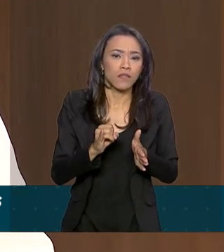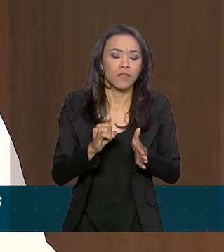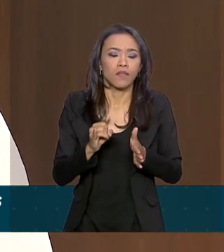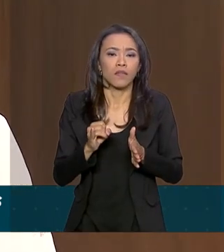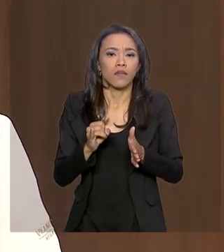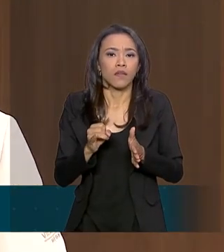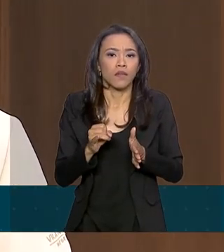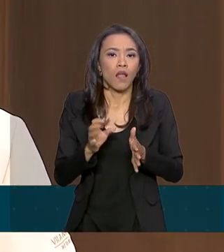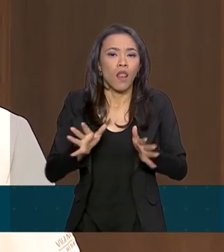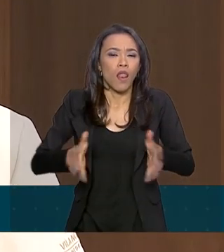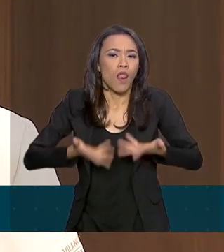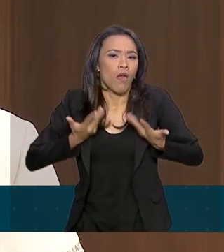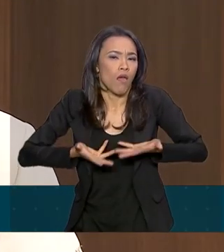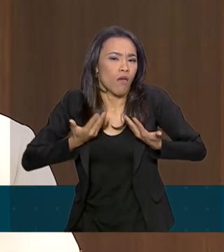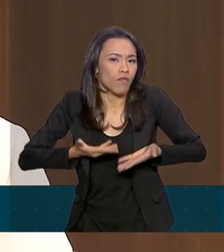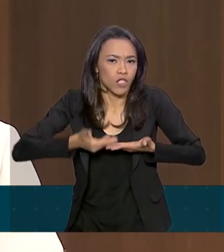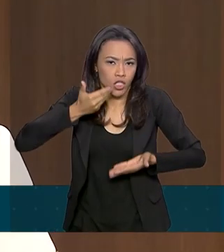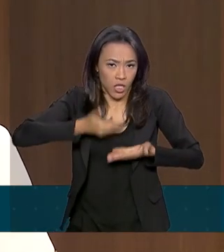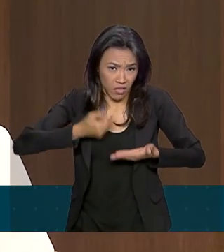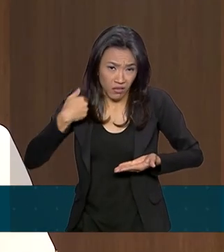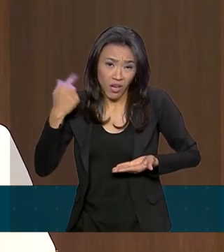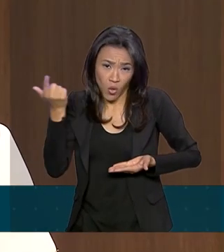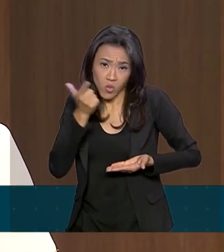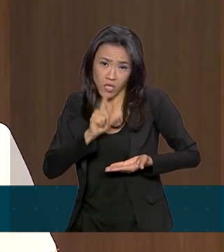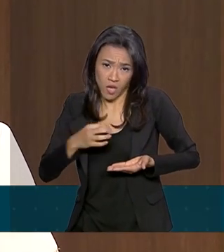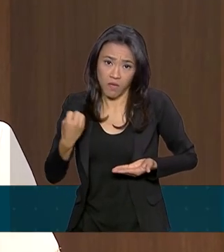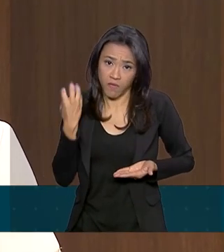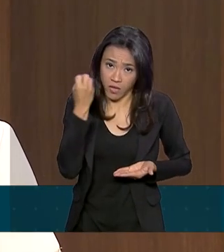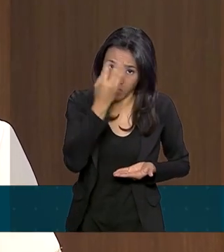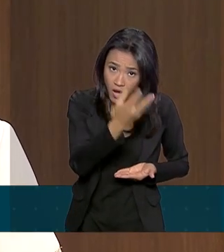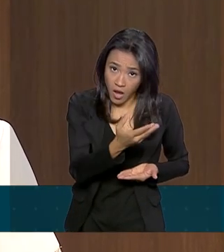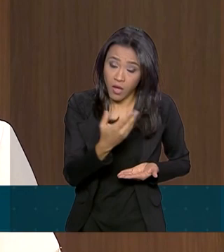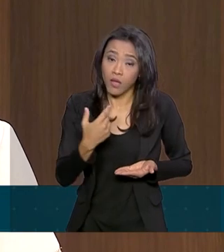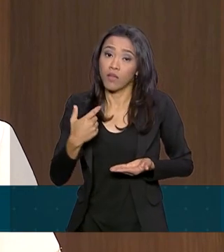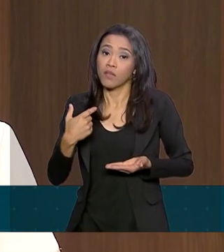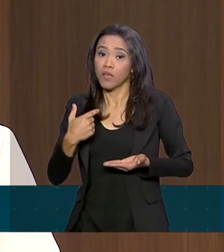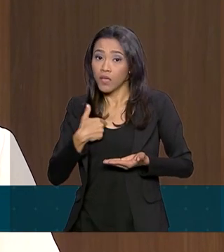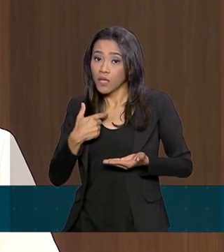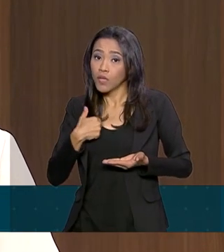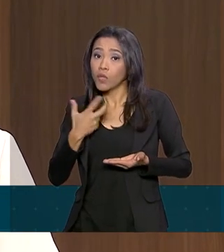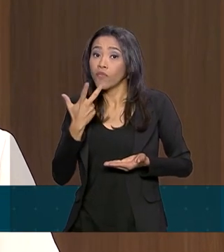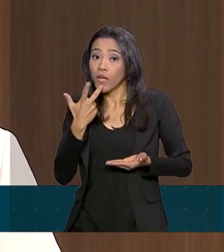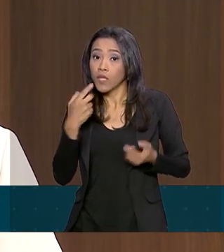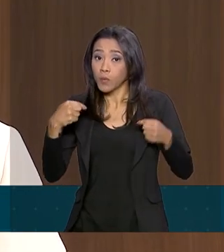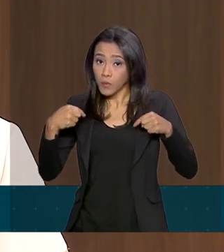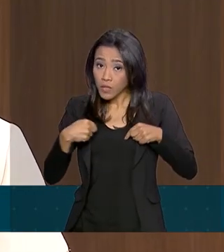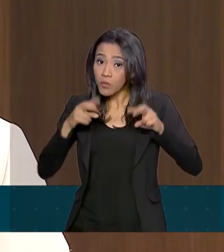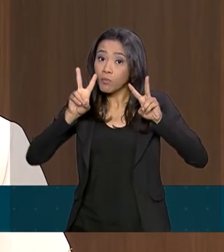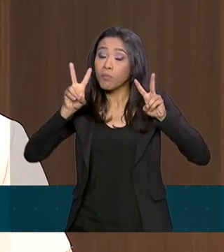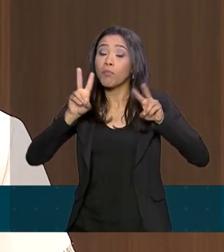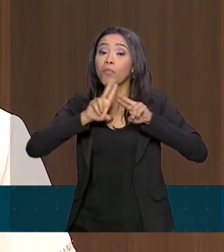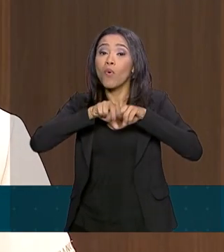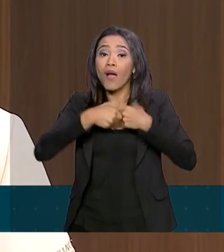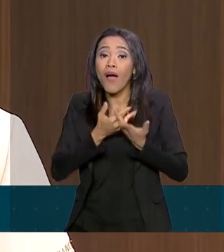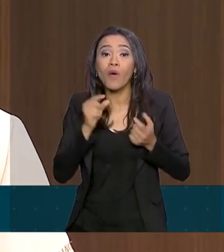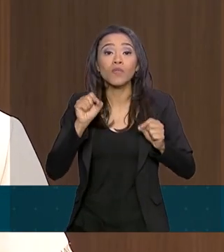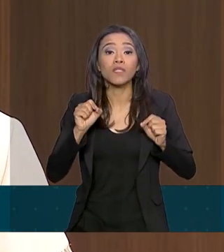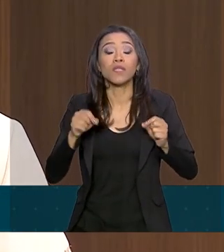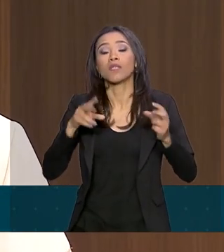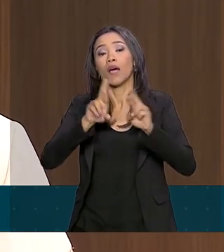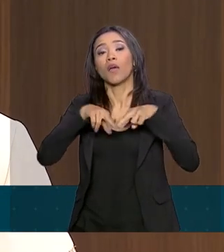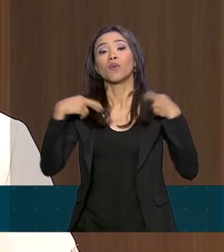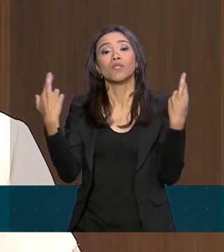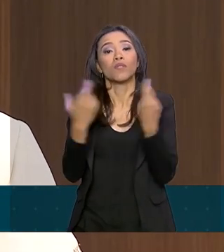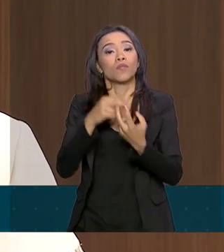mais leve, ele tem condições de viajar? Eu estou me referindo a isso, porta-voz, por conta da Assembleia da ONU em Nova Iorque no dia 24.